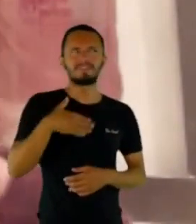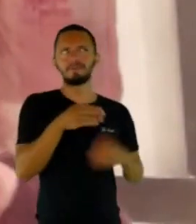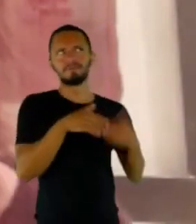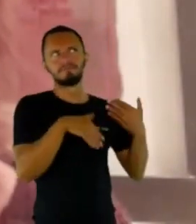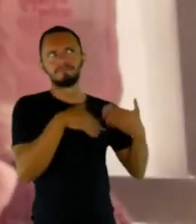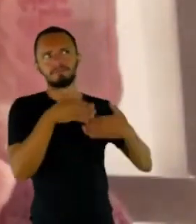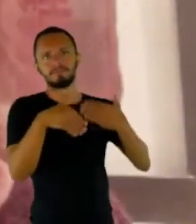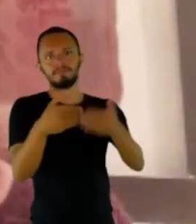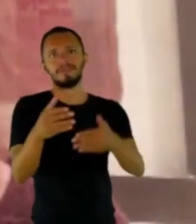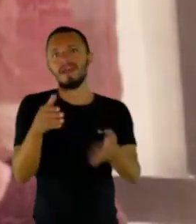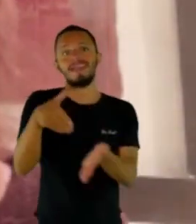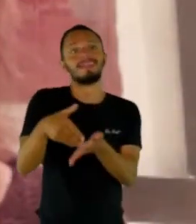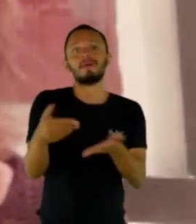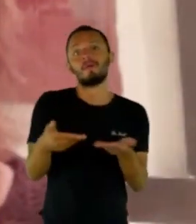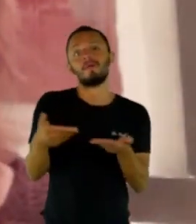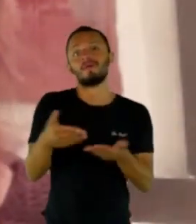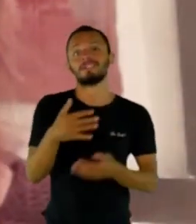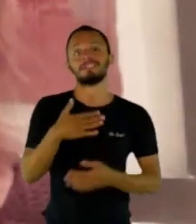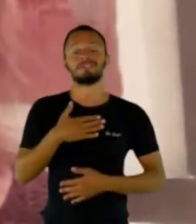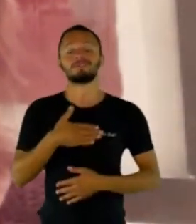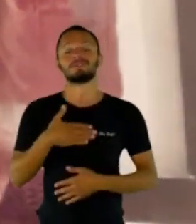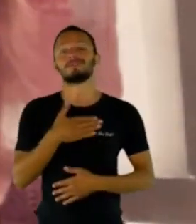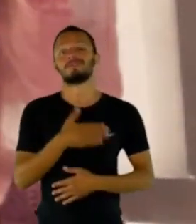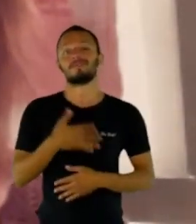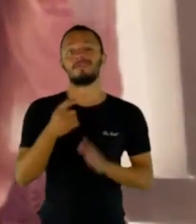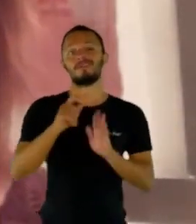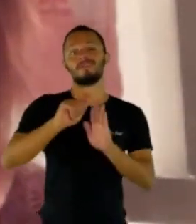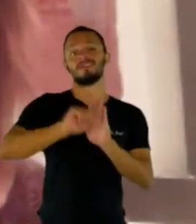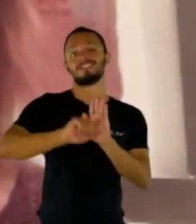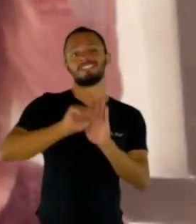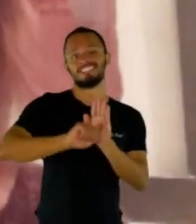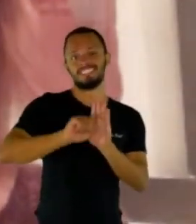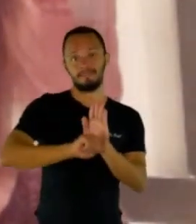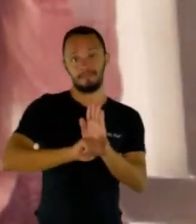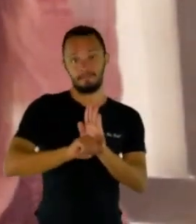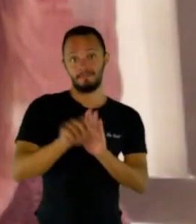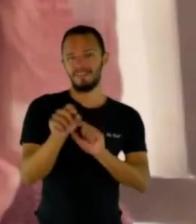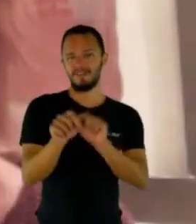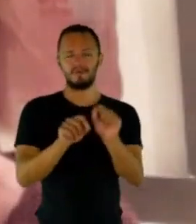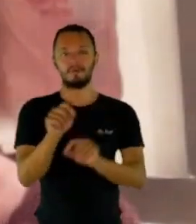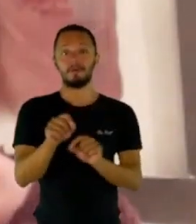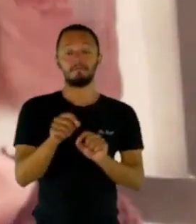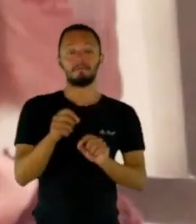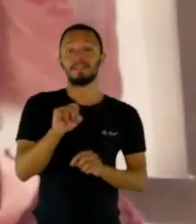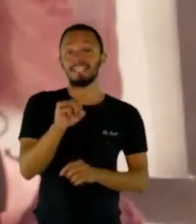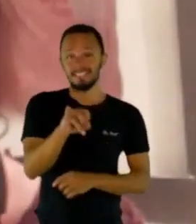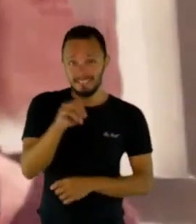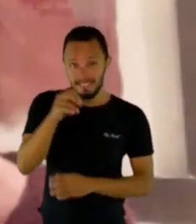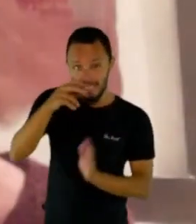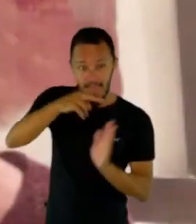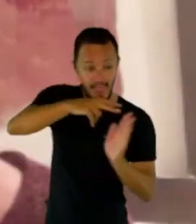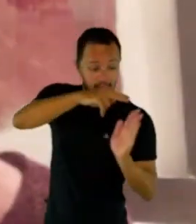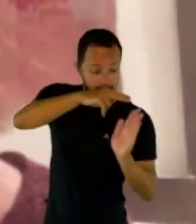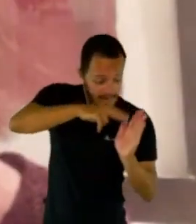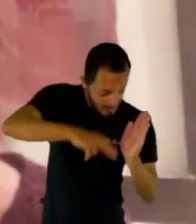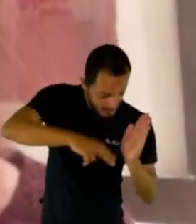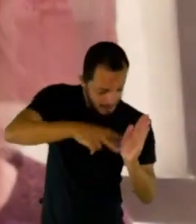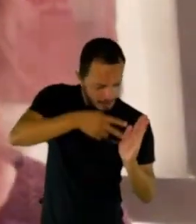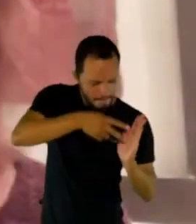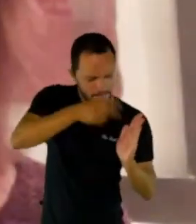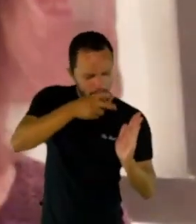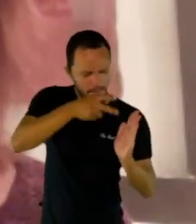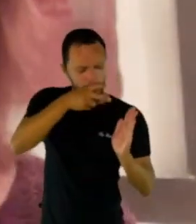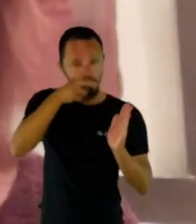eu acho que o escrever, para mim, tem muito a ver com o ler, né? Quando a gente lê muito, a gente tem um vocabulário muito extinto.